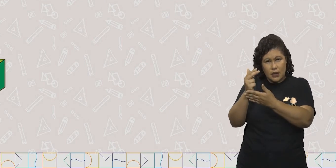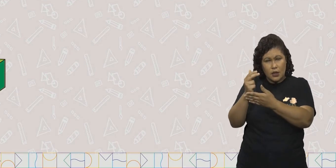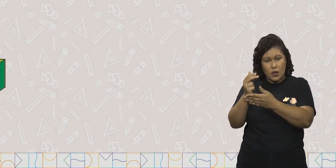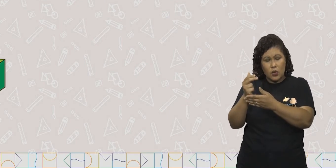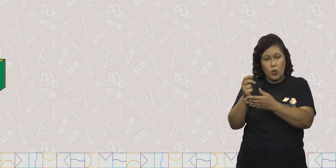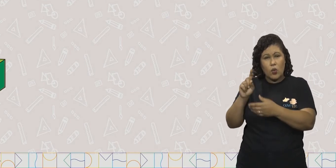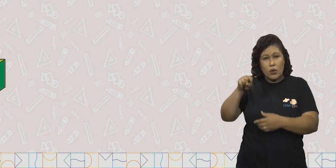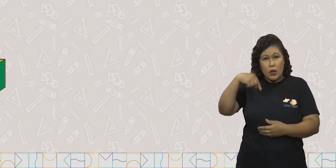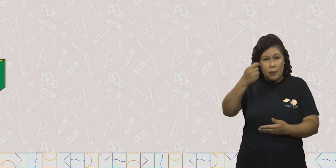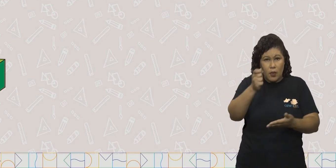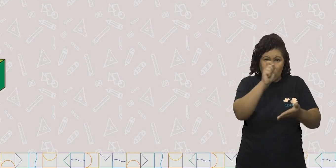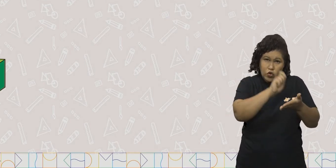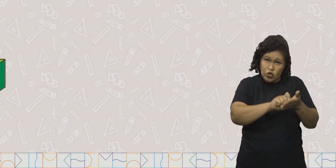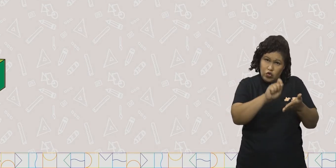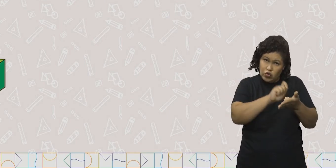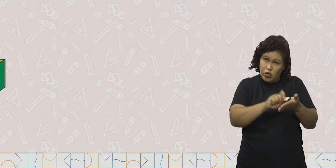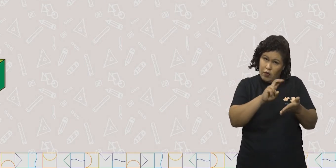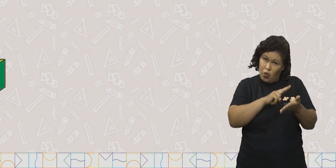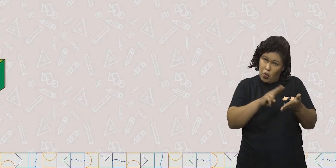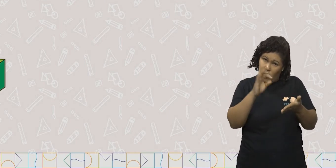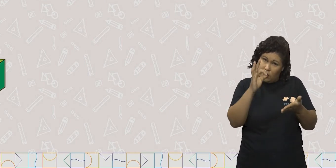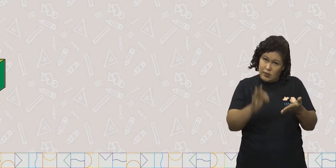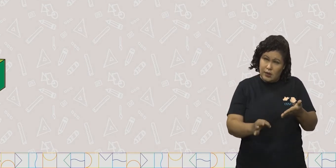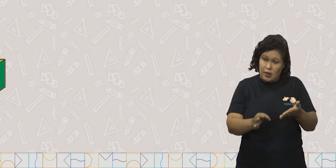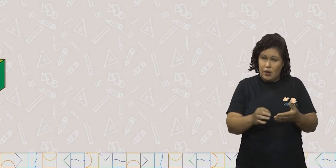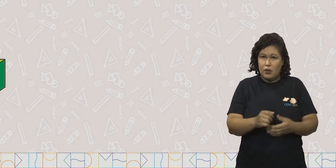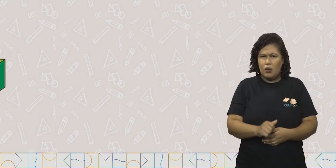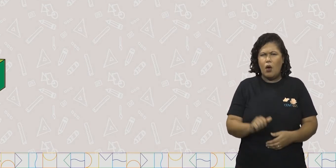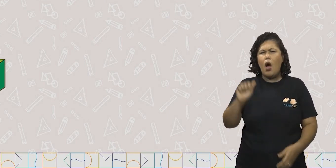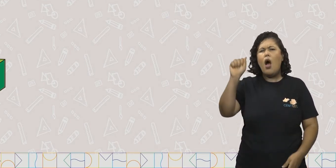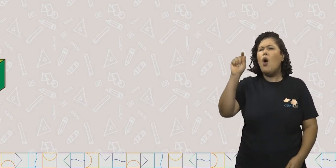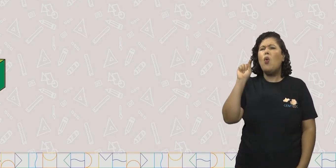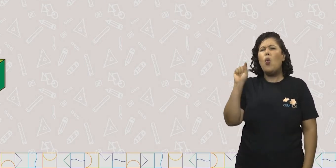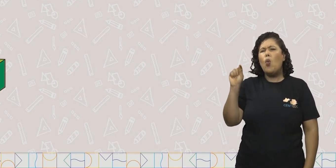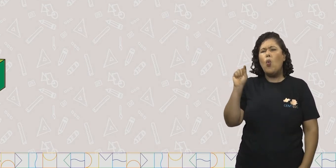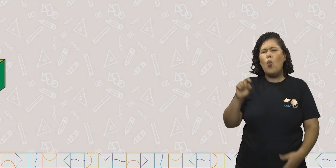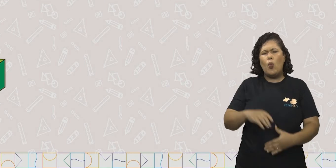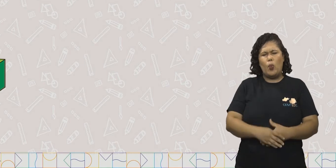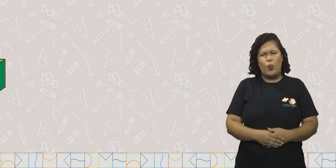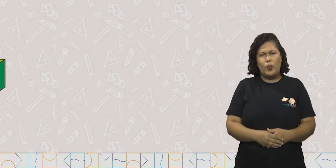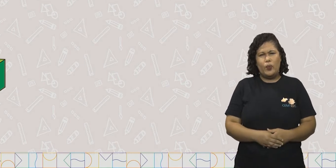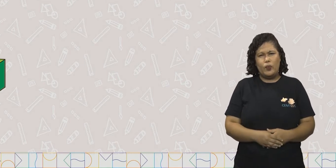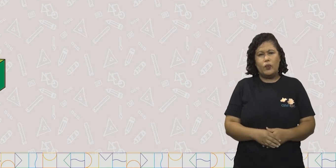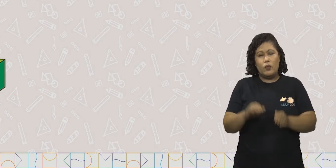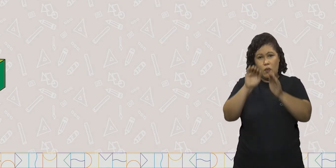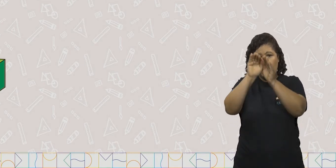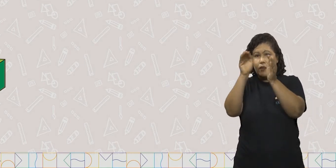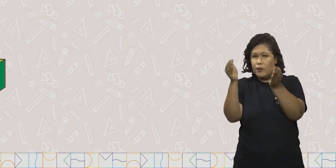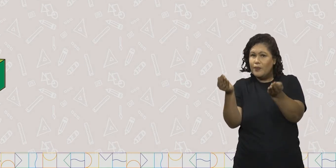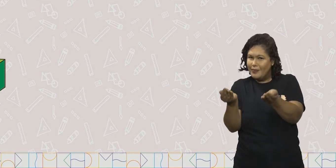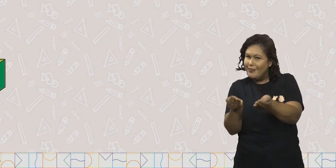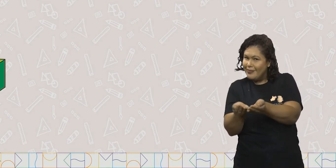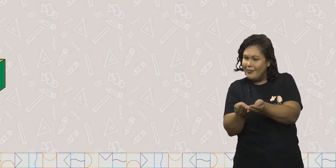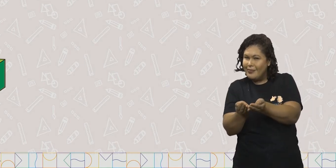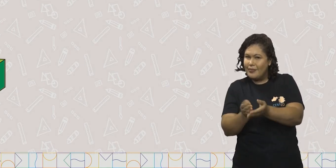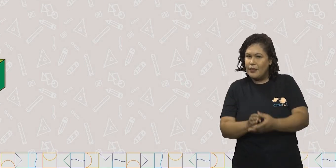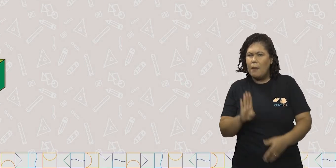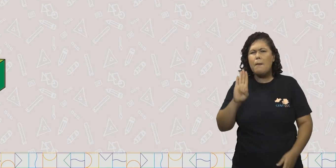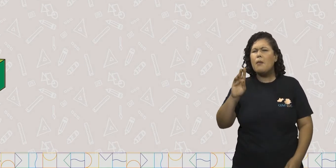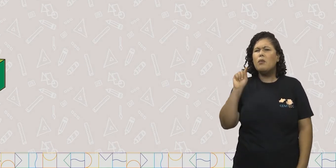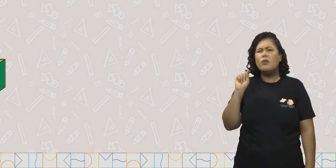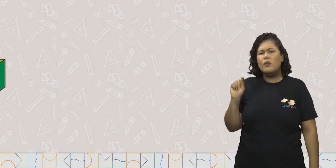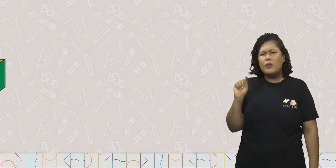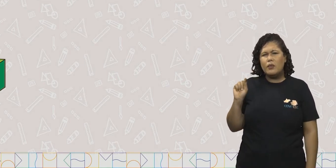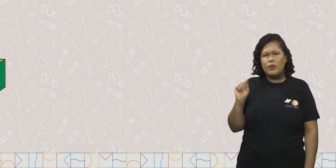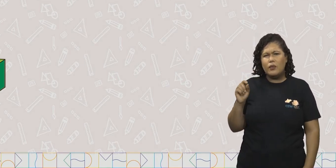espaciais abaixo Observe bem na letra A qual é essa figura geométrica espacial? É a esfera na